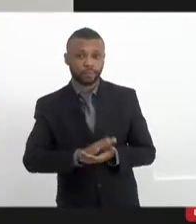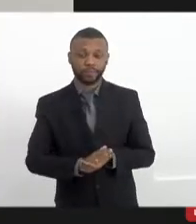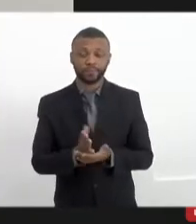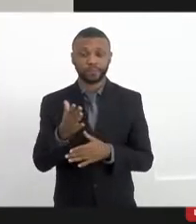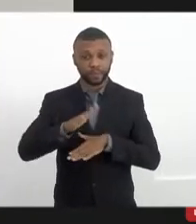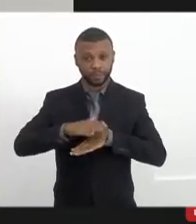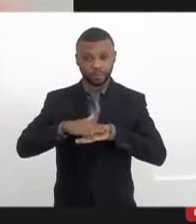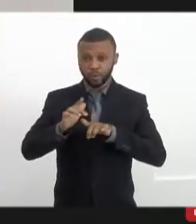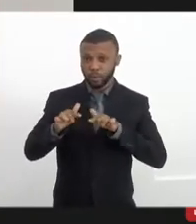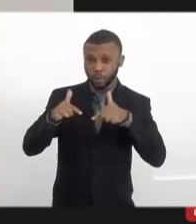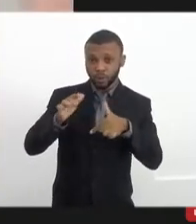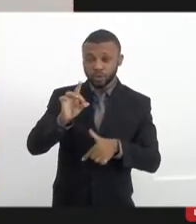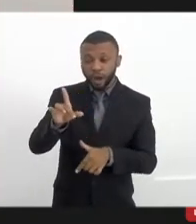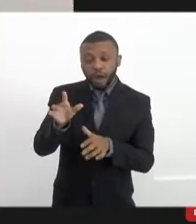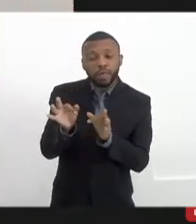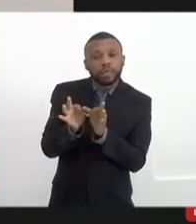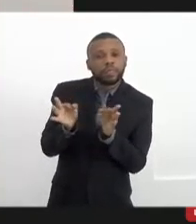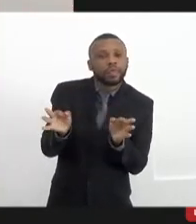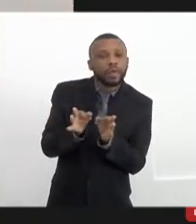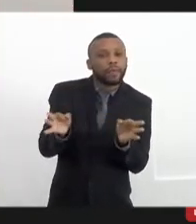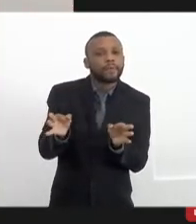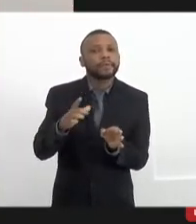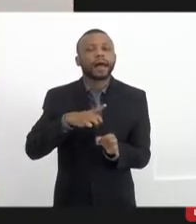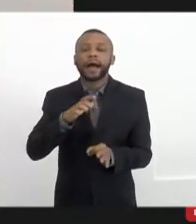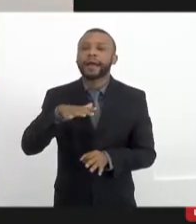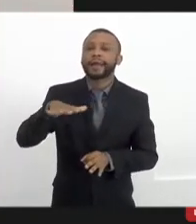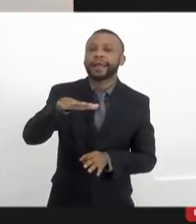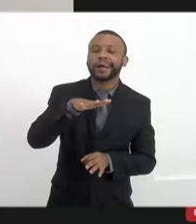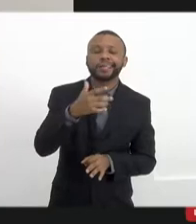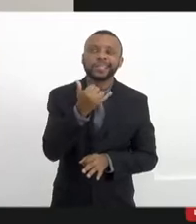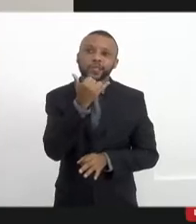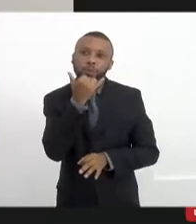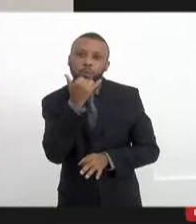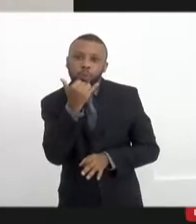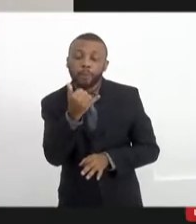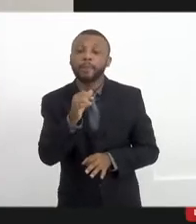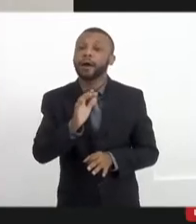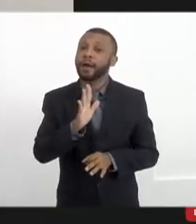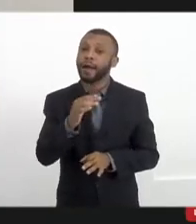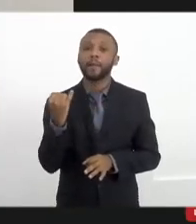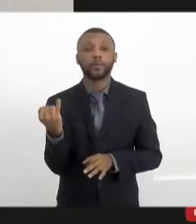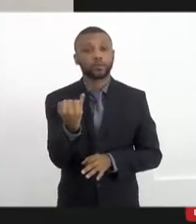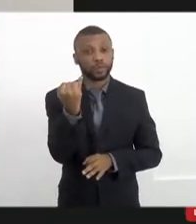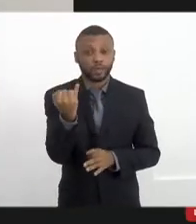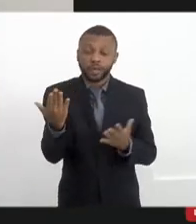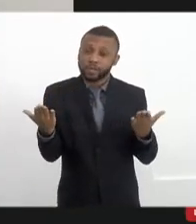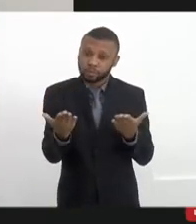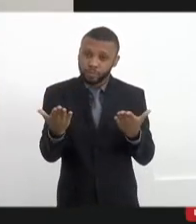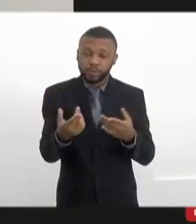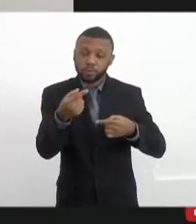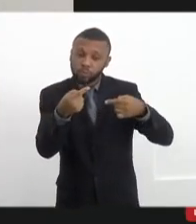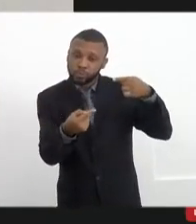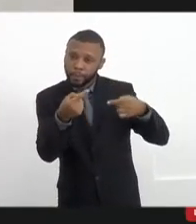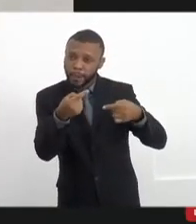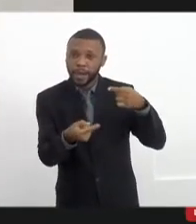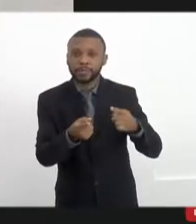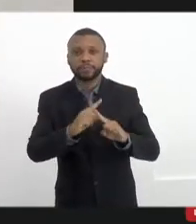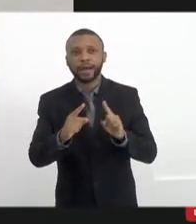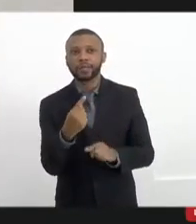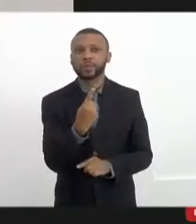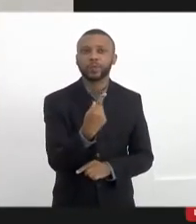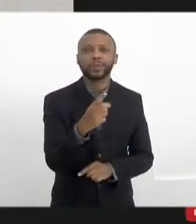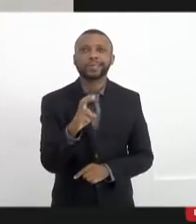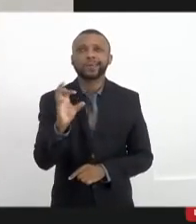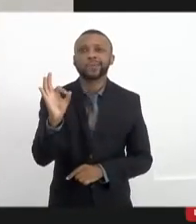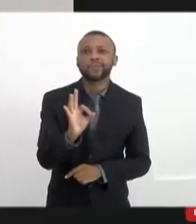a gente fique somente ali naquele campo de ficar... Desculpa, gente, é muito importante o a está fazendo aqui agora. Mas 1% ou 5%